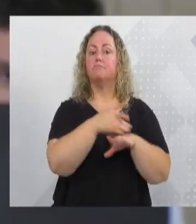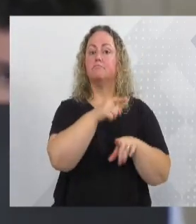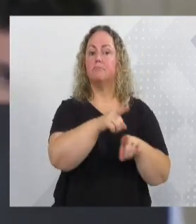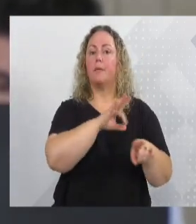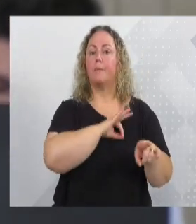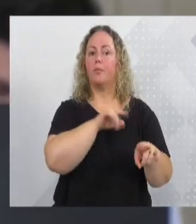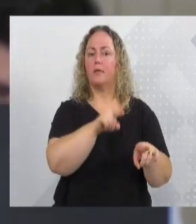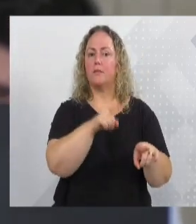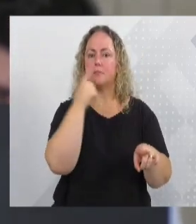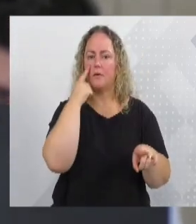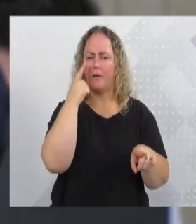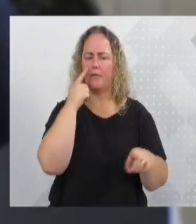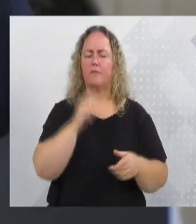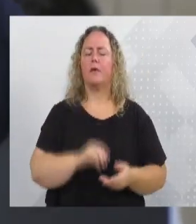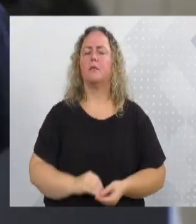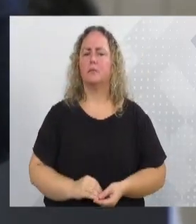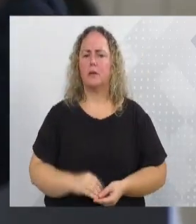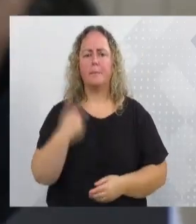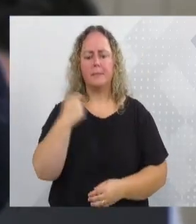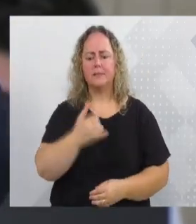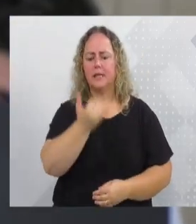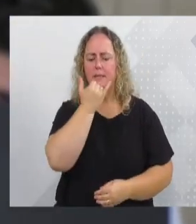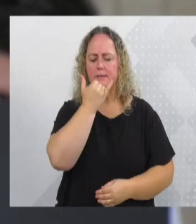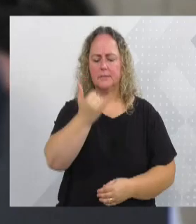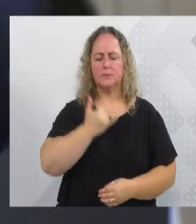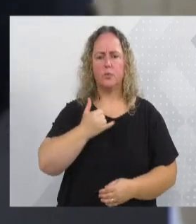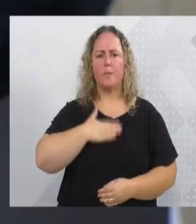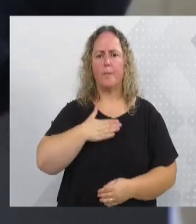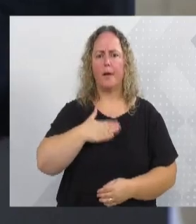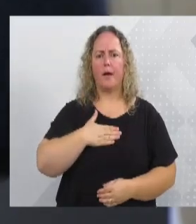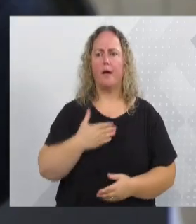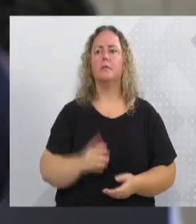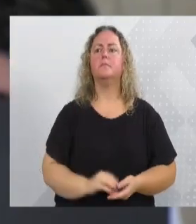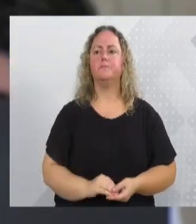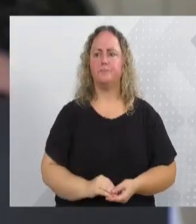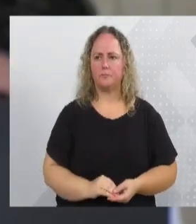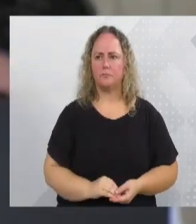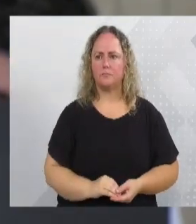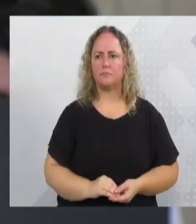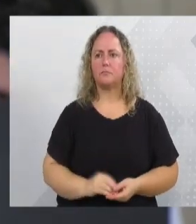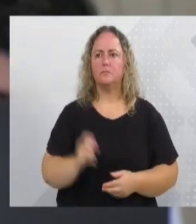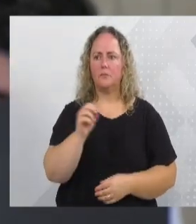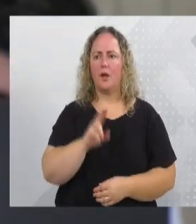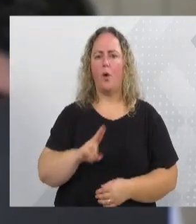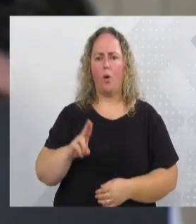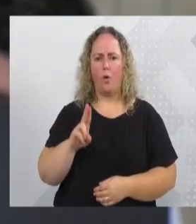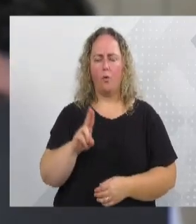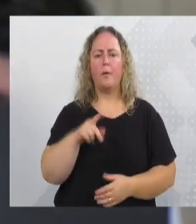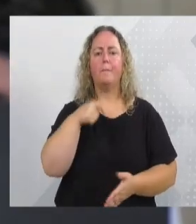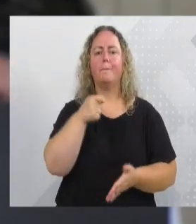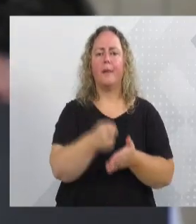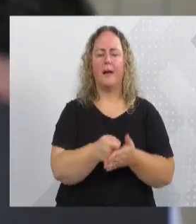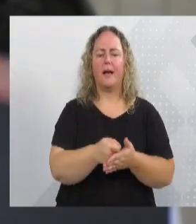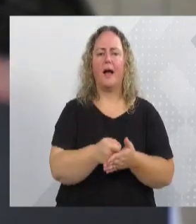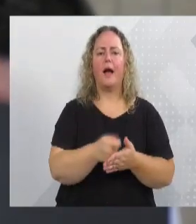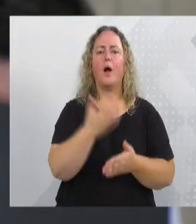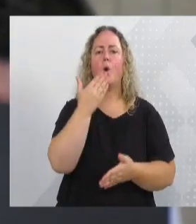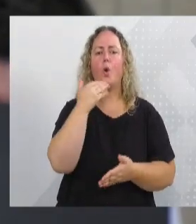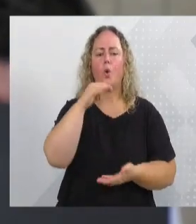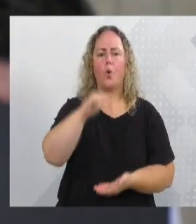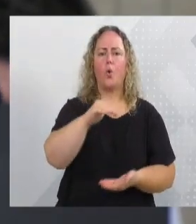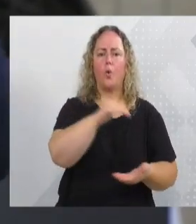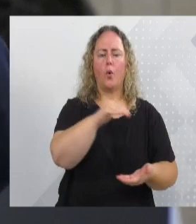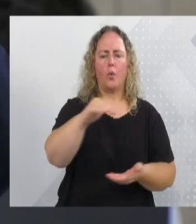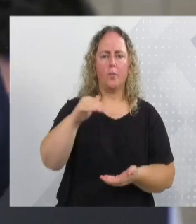extremo. Quero que esse cidadão venha se desculpar em público ou, de repente, até pagar a cesta básica que tem que pagar. Eu acho que tem que tocar